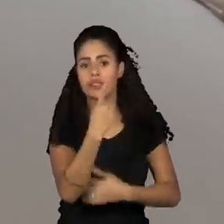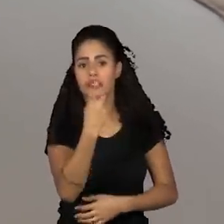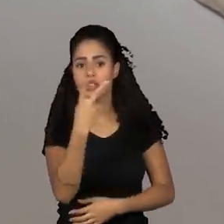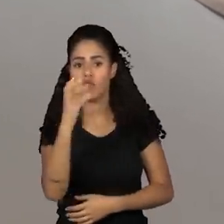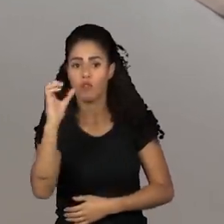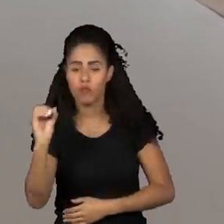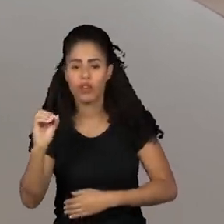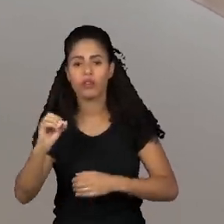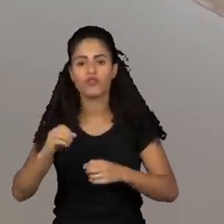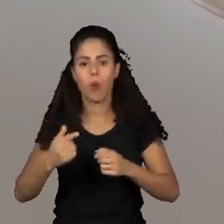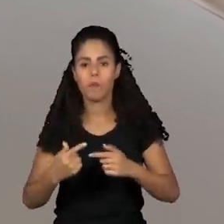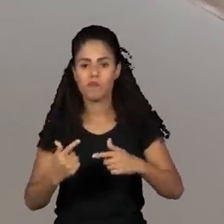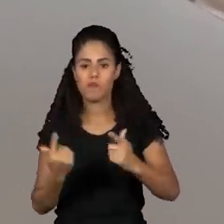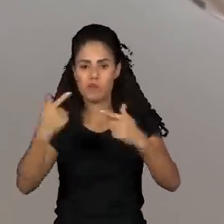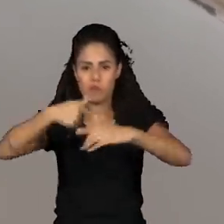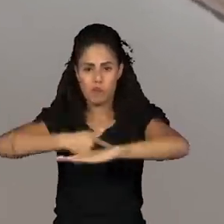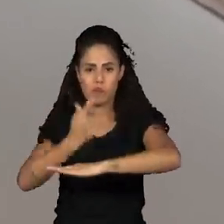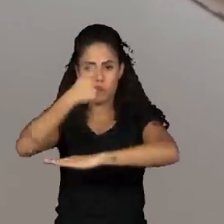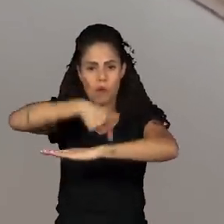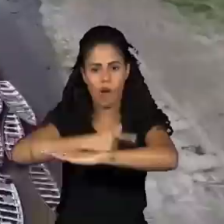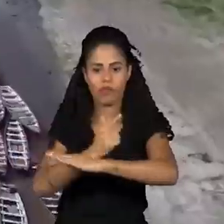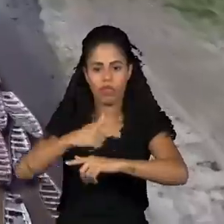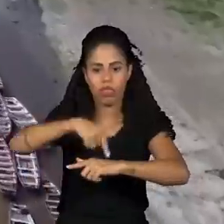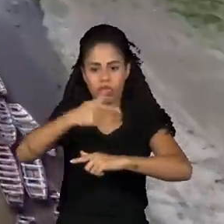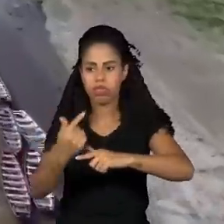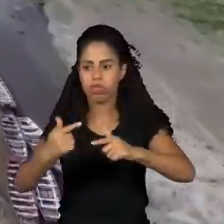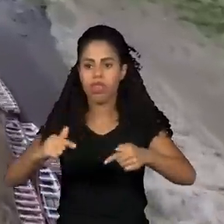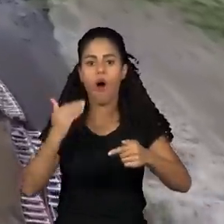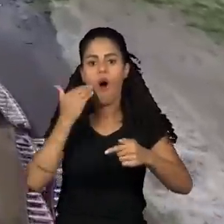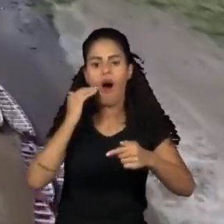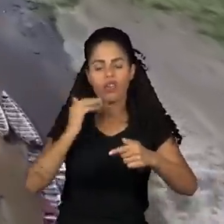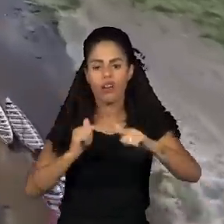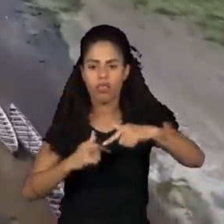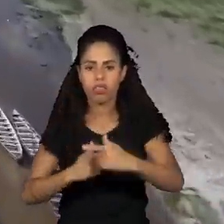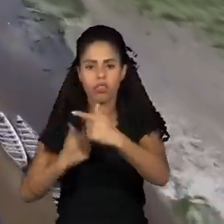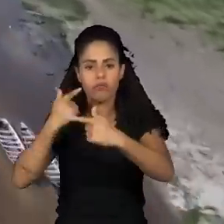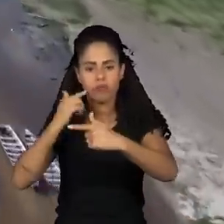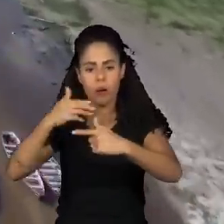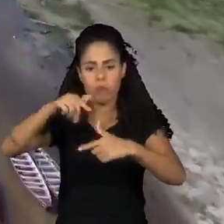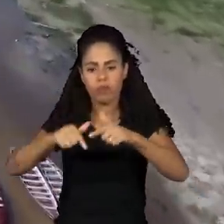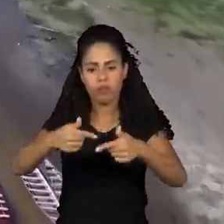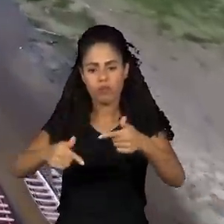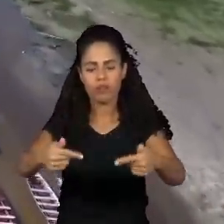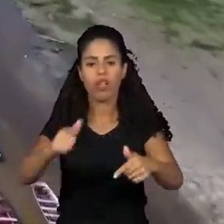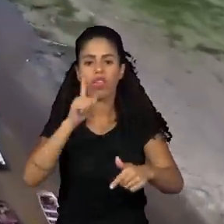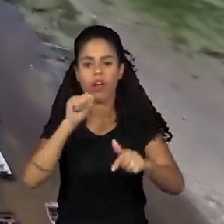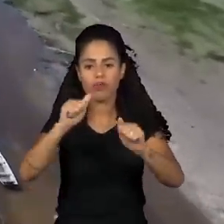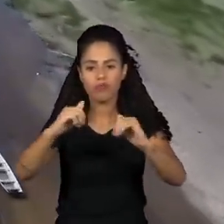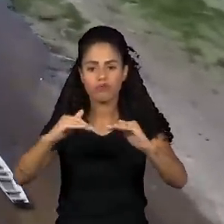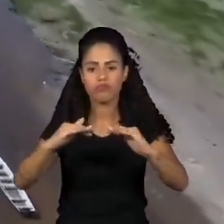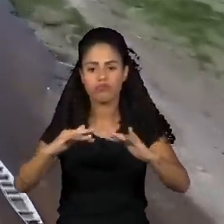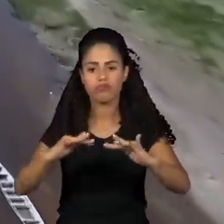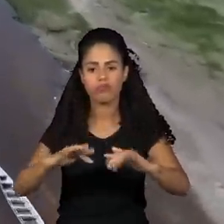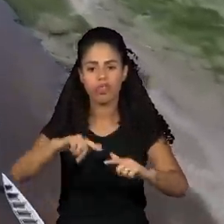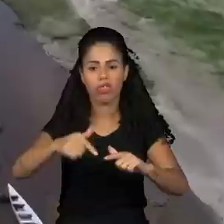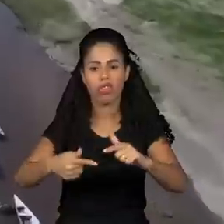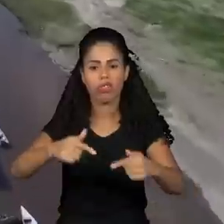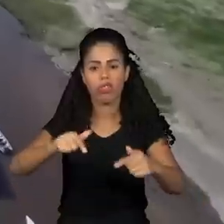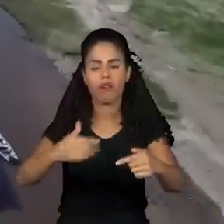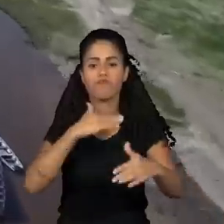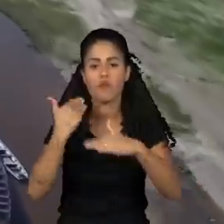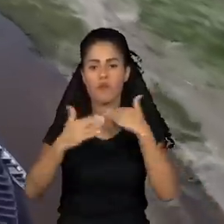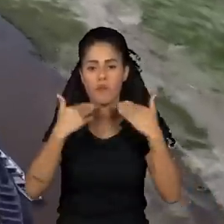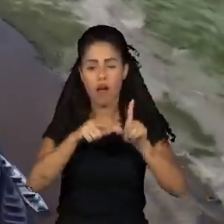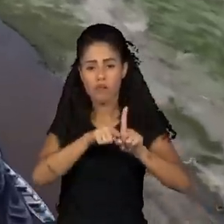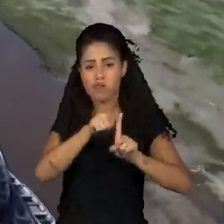botos em rios do estado do Amazonas. A seca extrema e a temperatura da água acima dos 40 graus